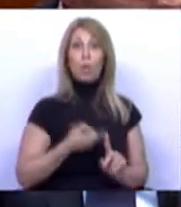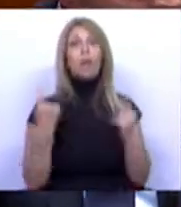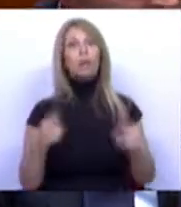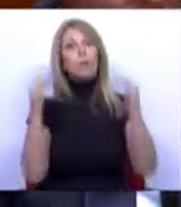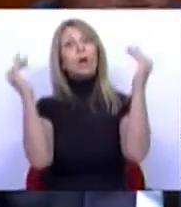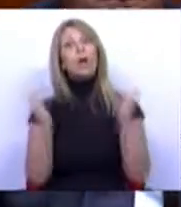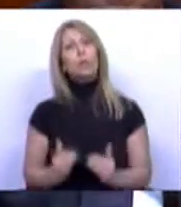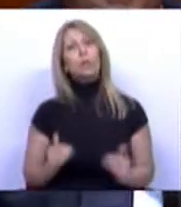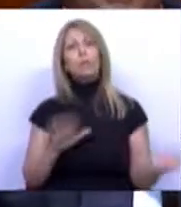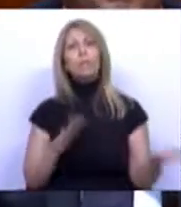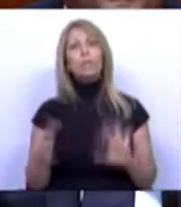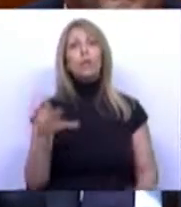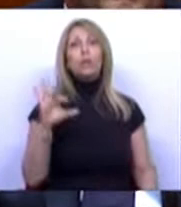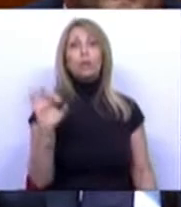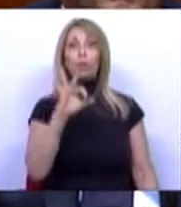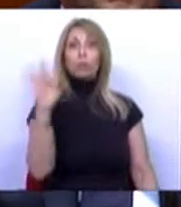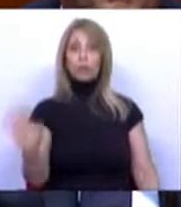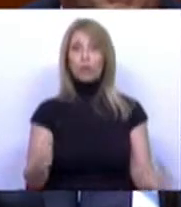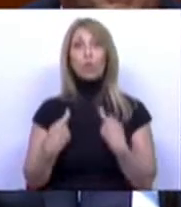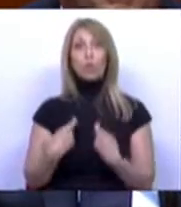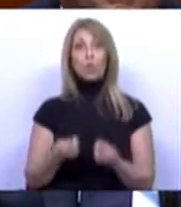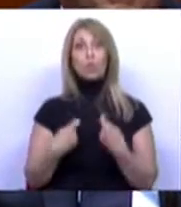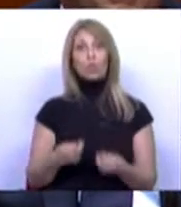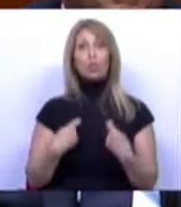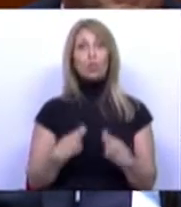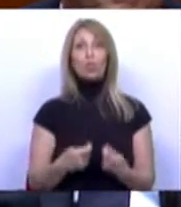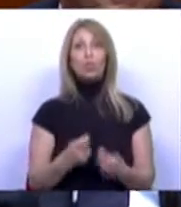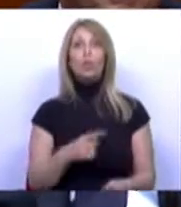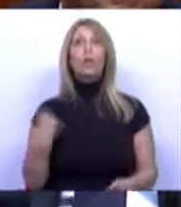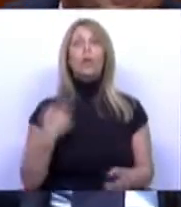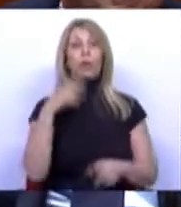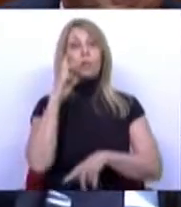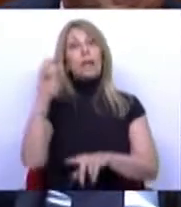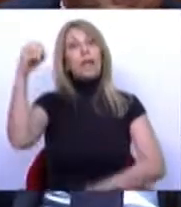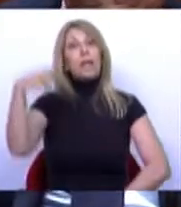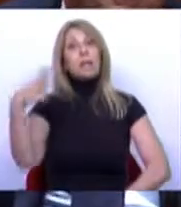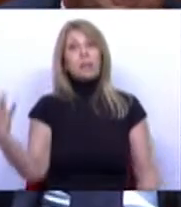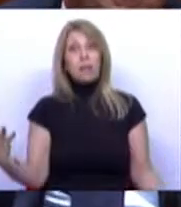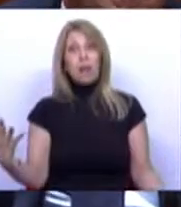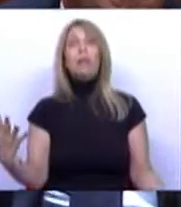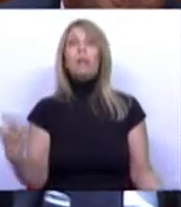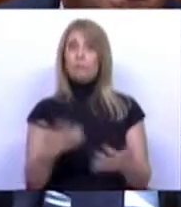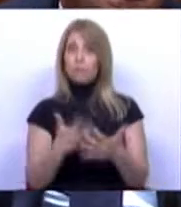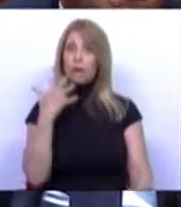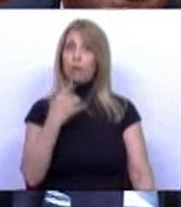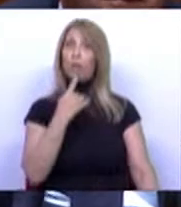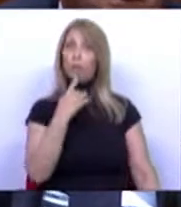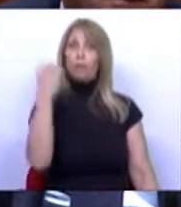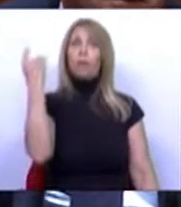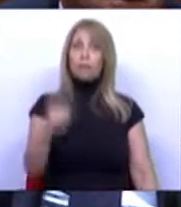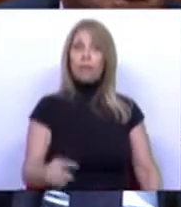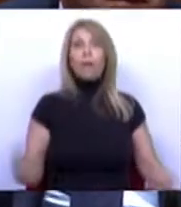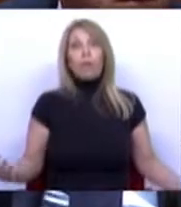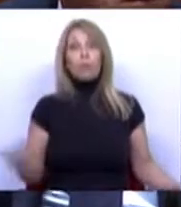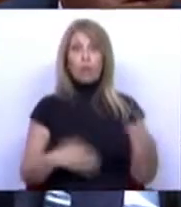redução de cerca de 18% nos custos da nossa eletricidade, o que é um impacto muito significativo. Portanto, a